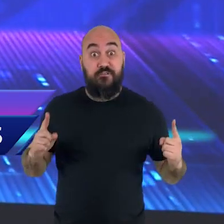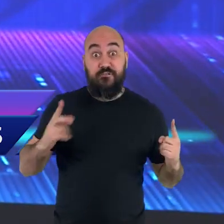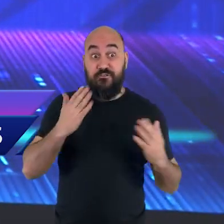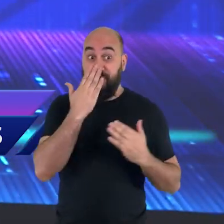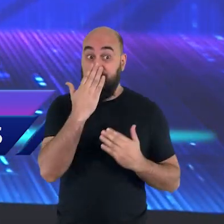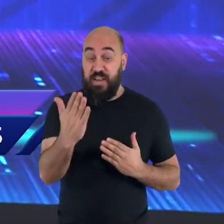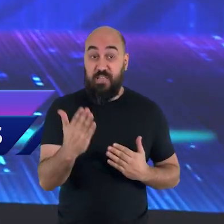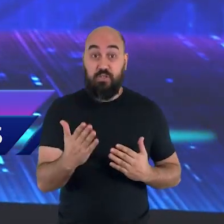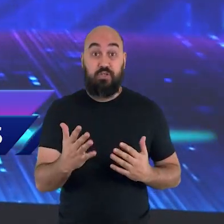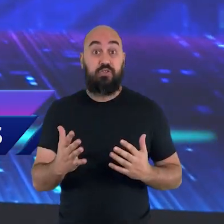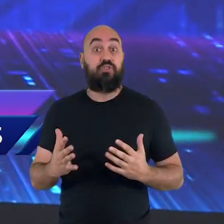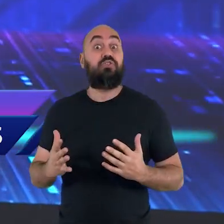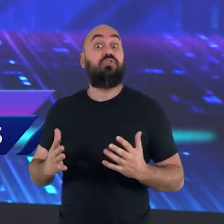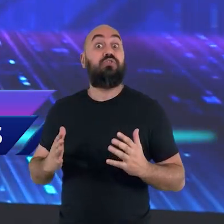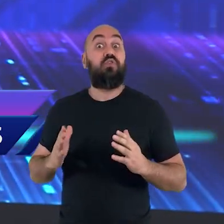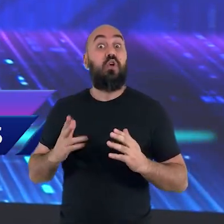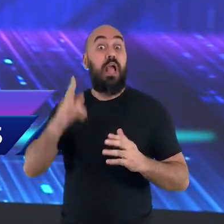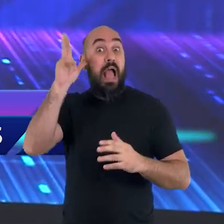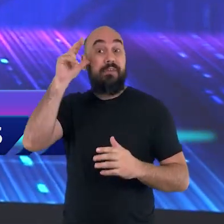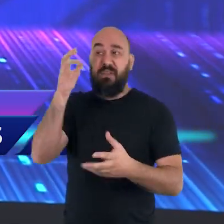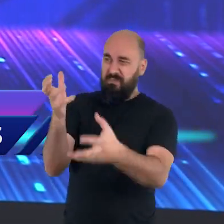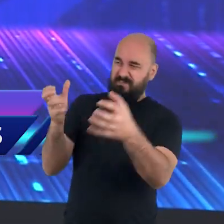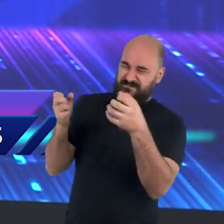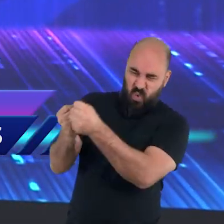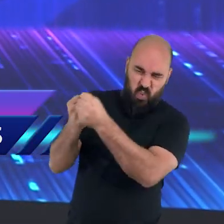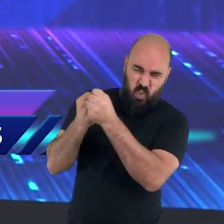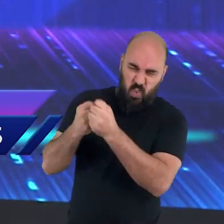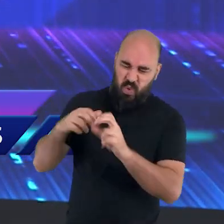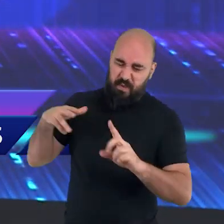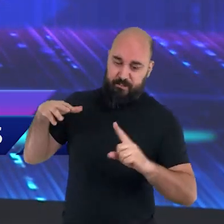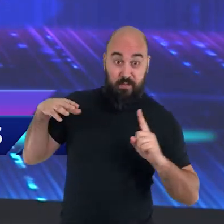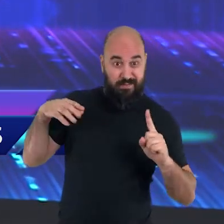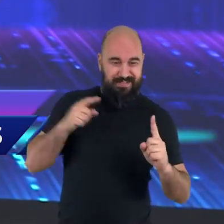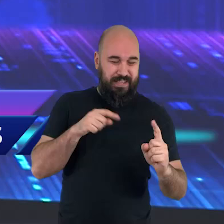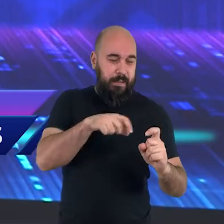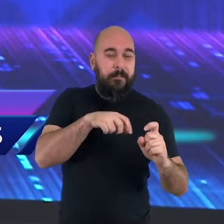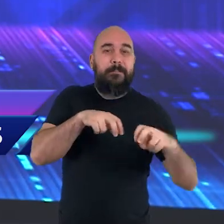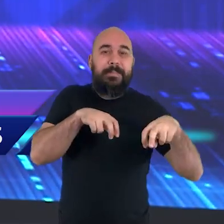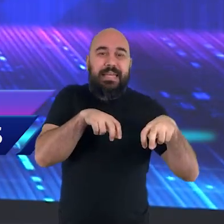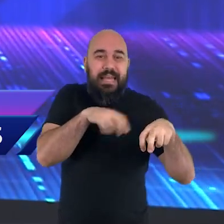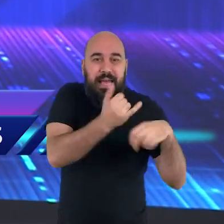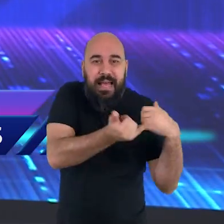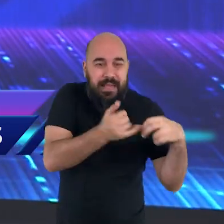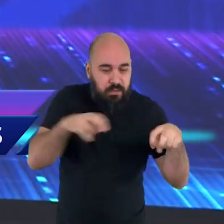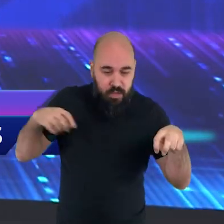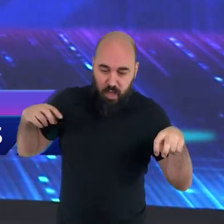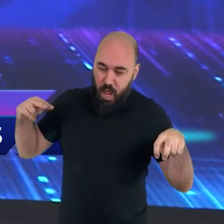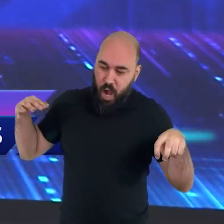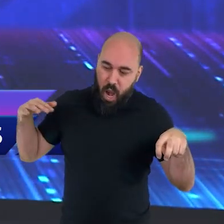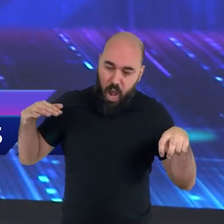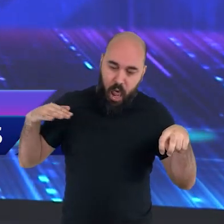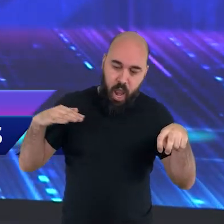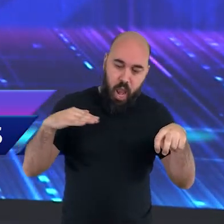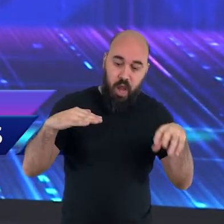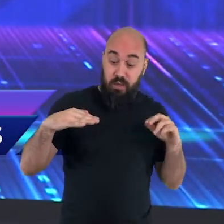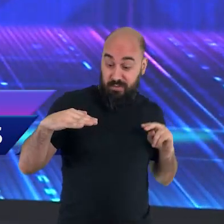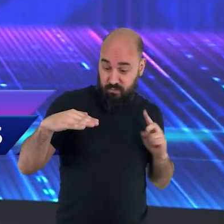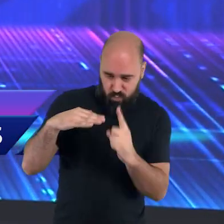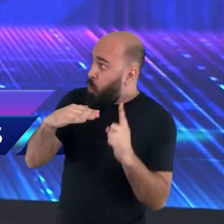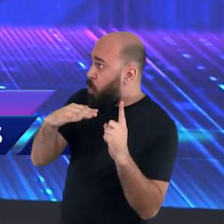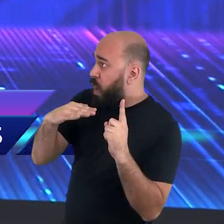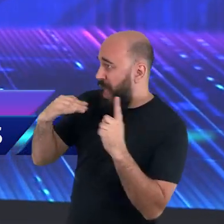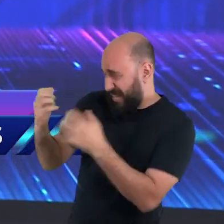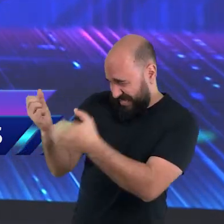cavalos, correndo e conseguiu puxar as rédeas e deter aquela carruagem. Virou ao lado e o garotinho não foi